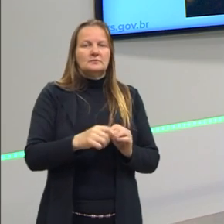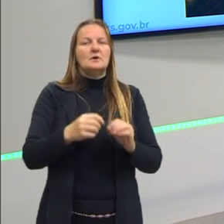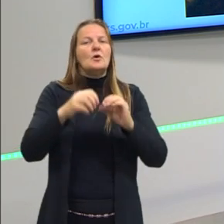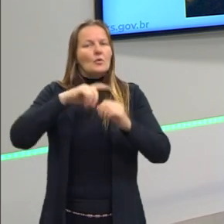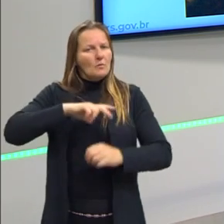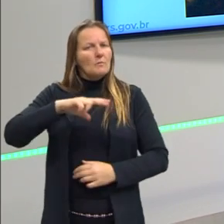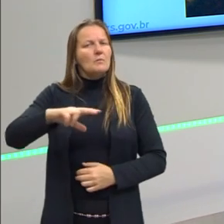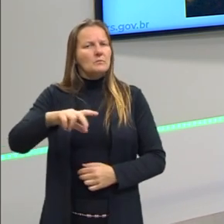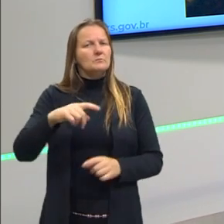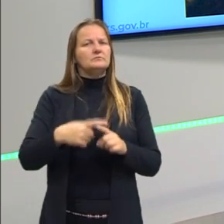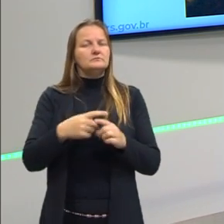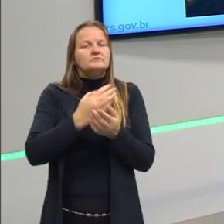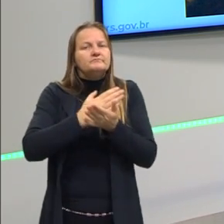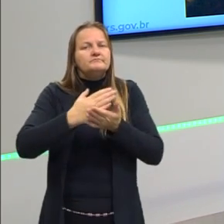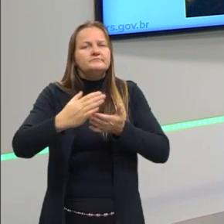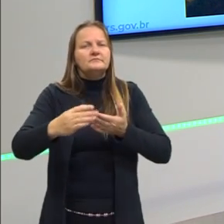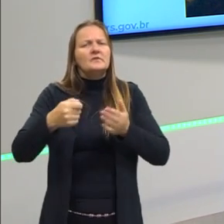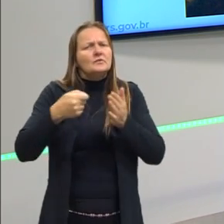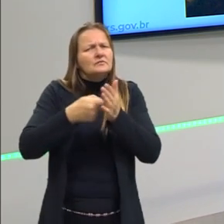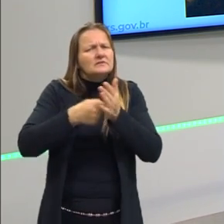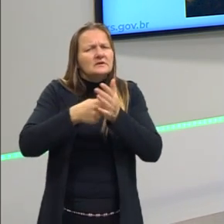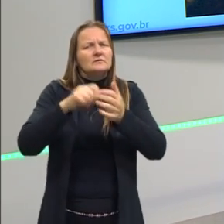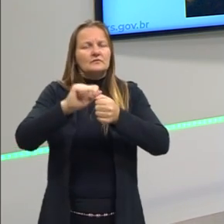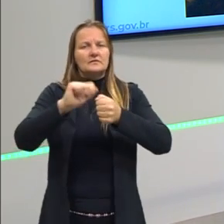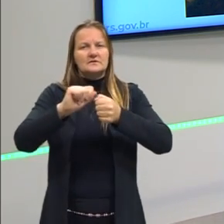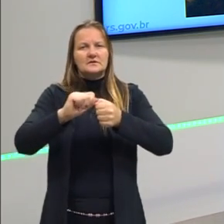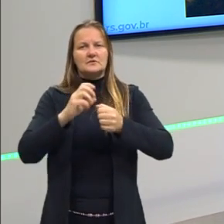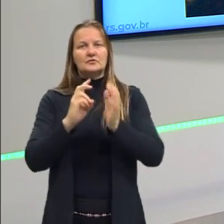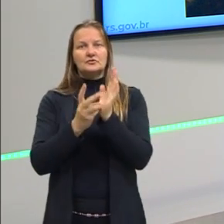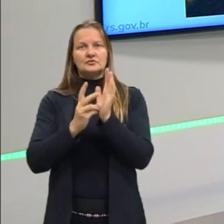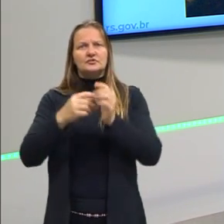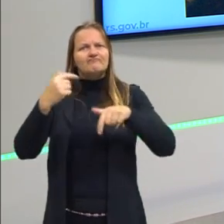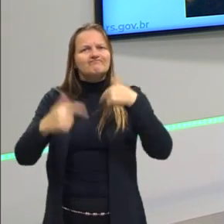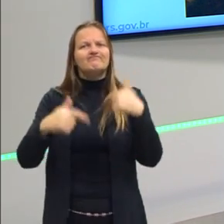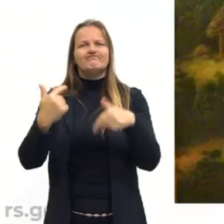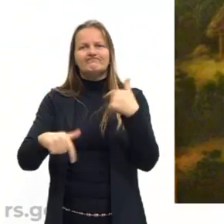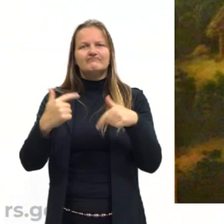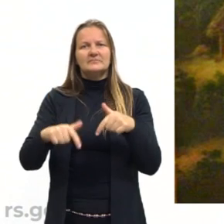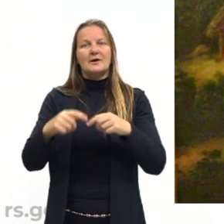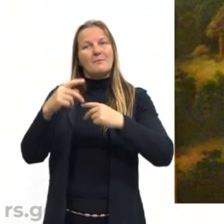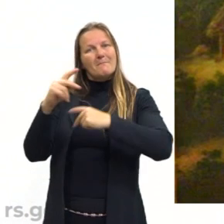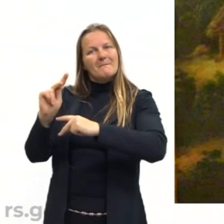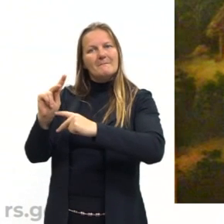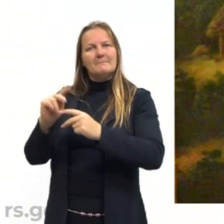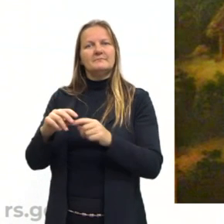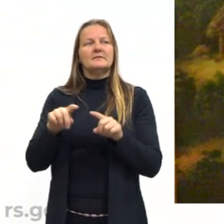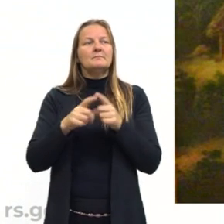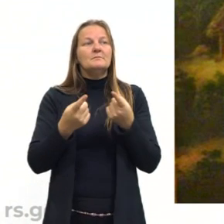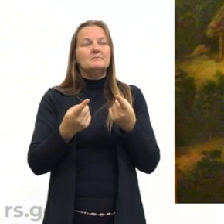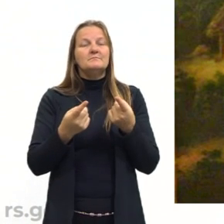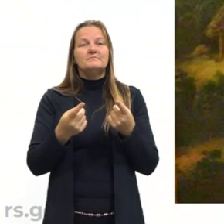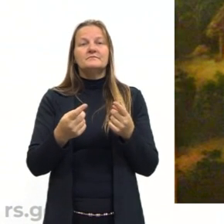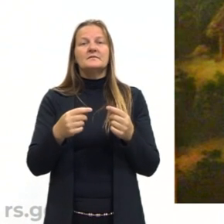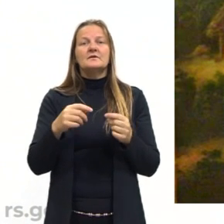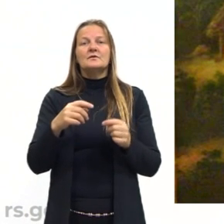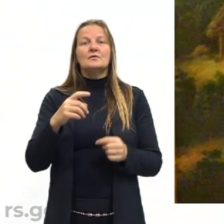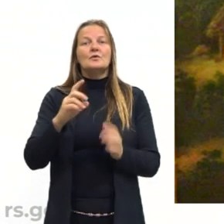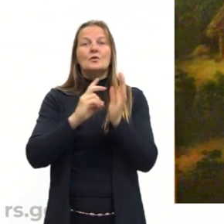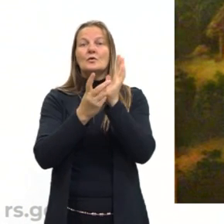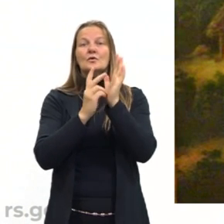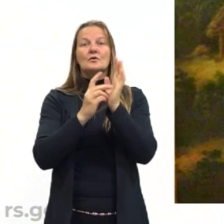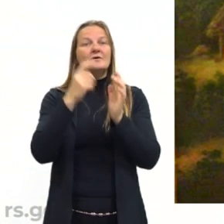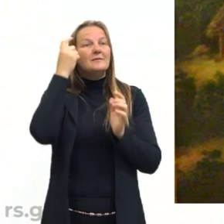portugueses, então, inicialmente, tentaram fazer os indígenas trabalhar para eles, mas os povos indígenas, eles não tinham uma